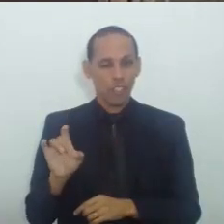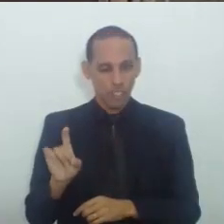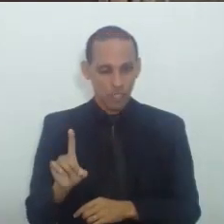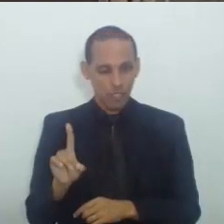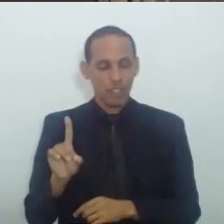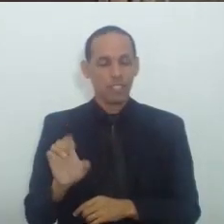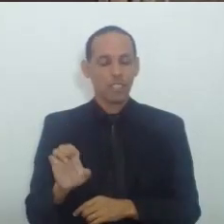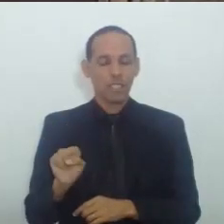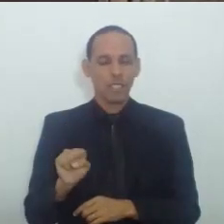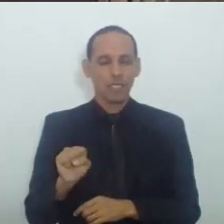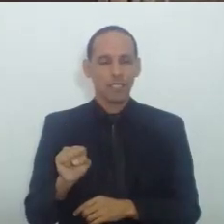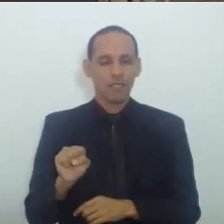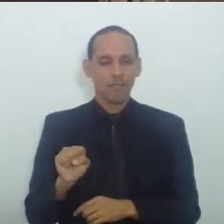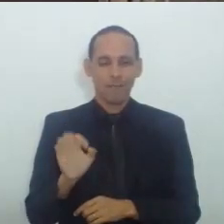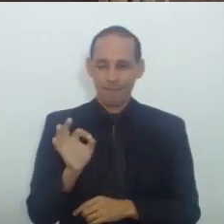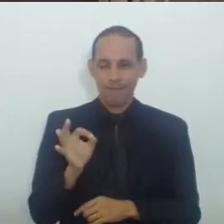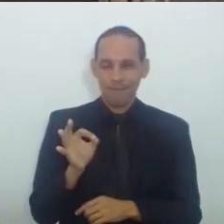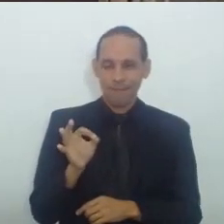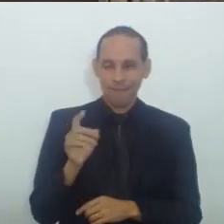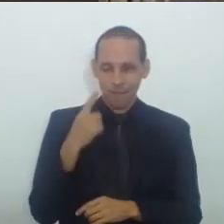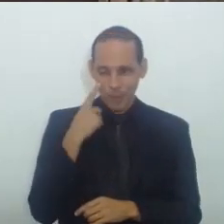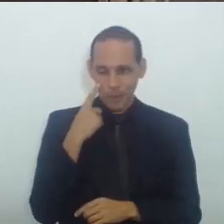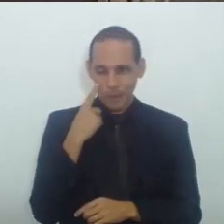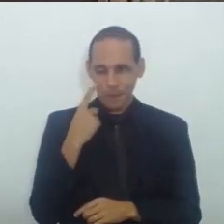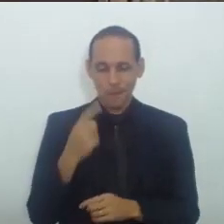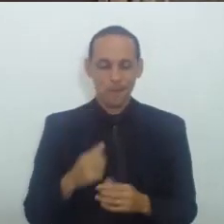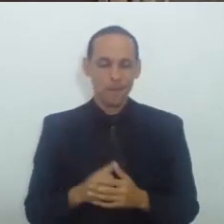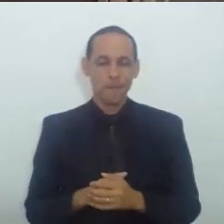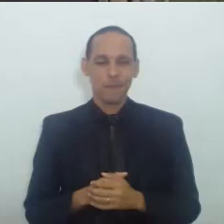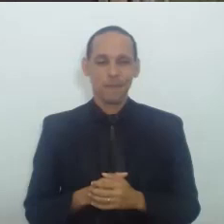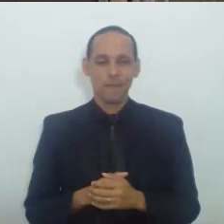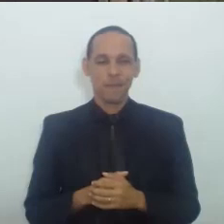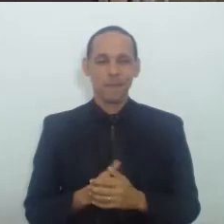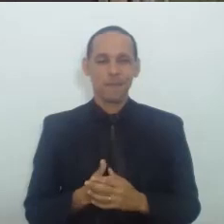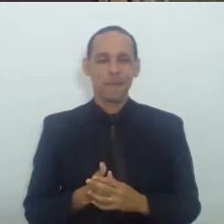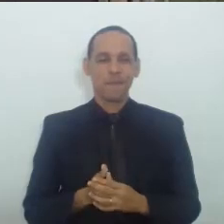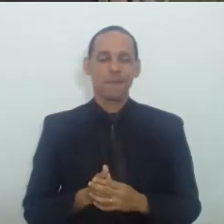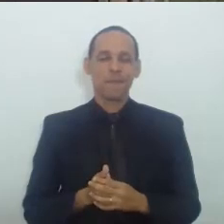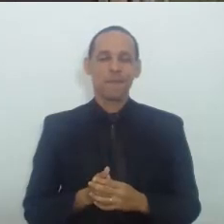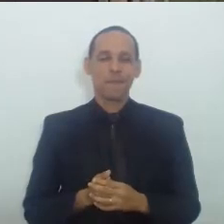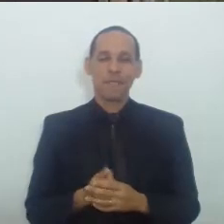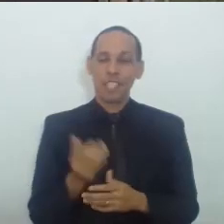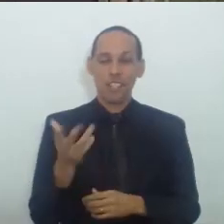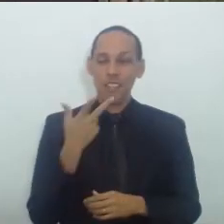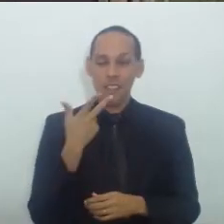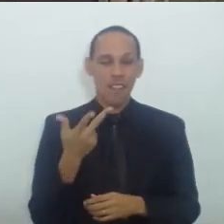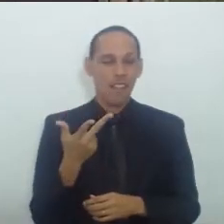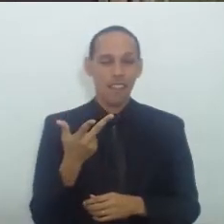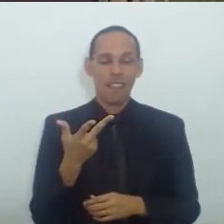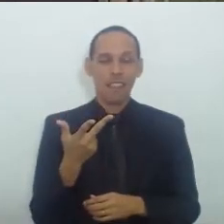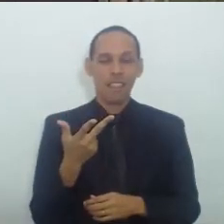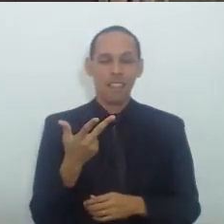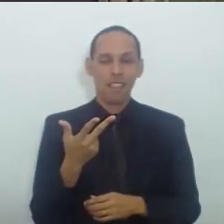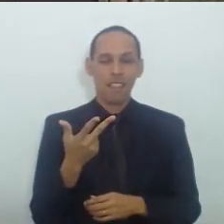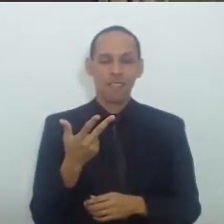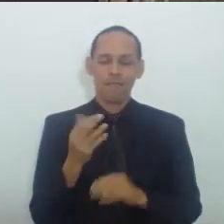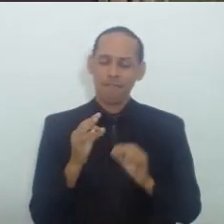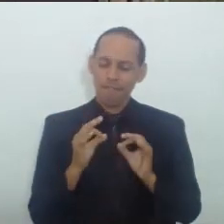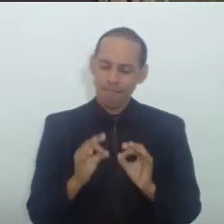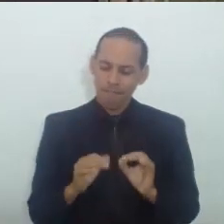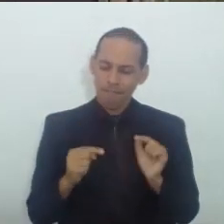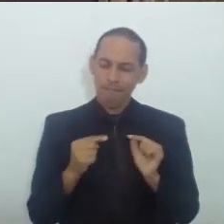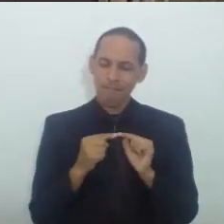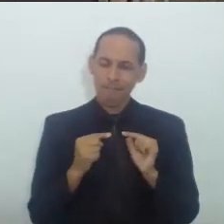Eu Desembargadora Lourdes Azevedo É A senhora Fala com muita Proficiência Nessa questão